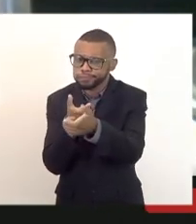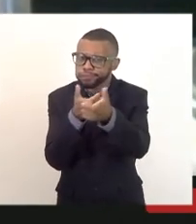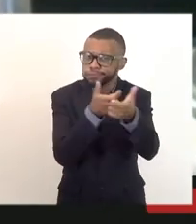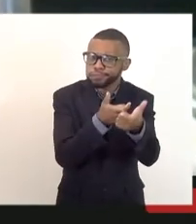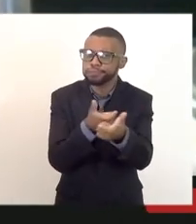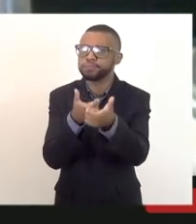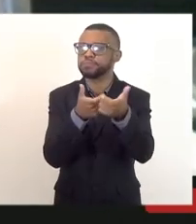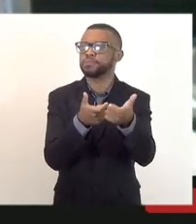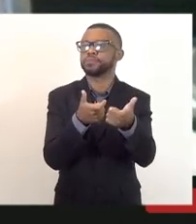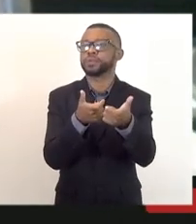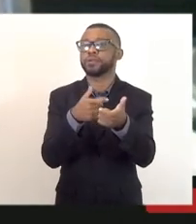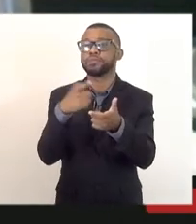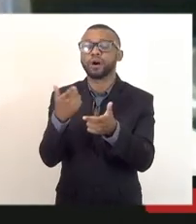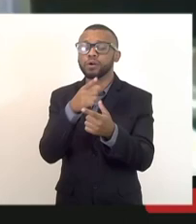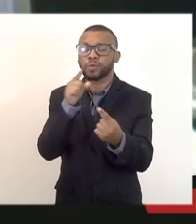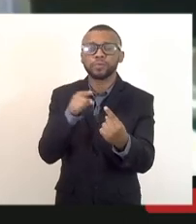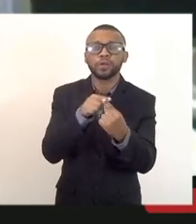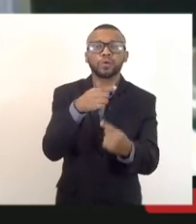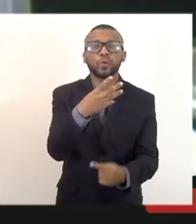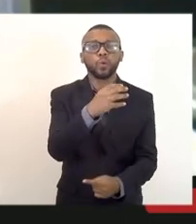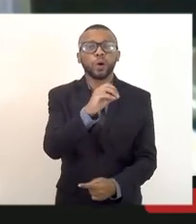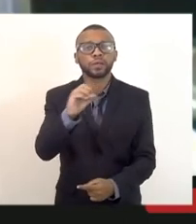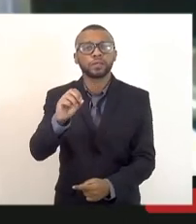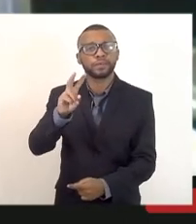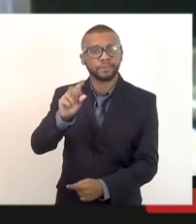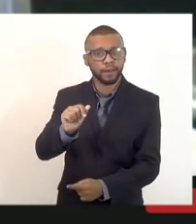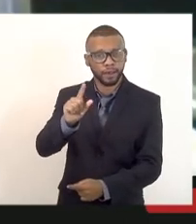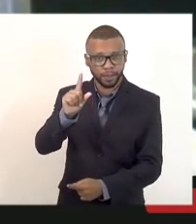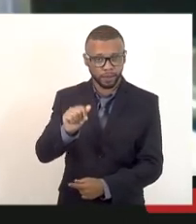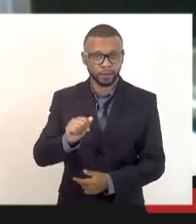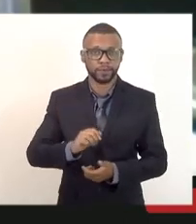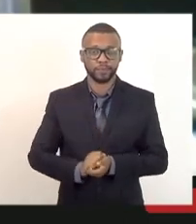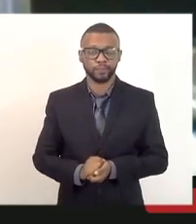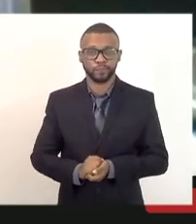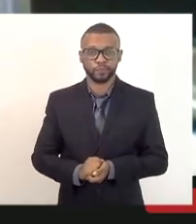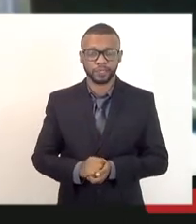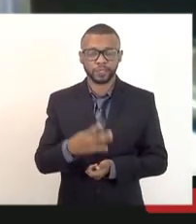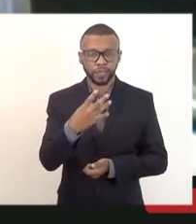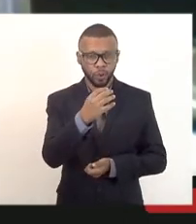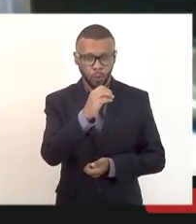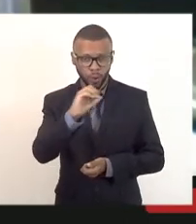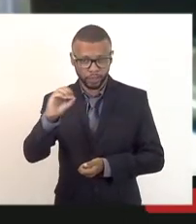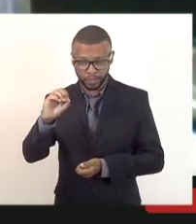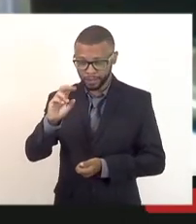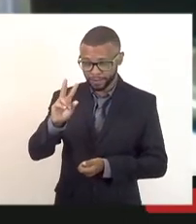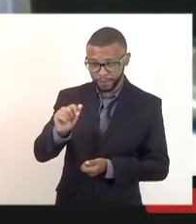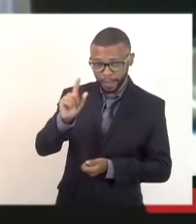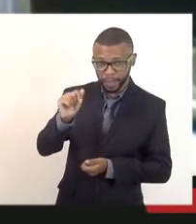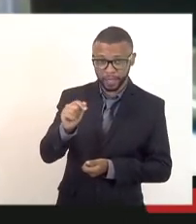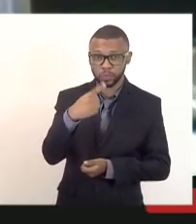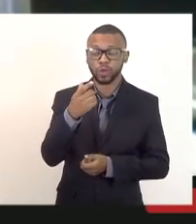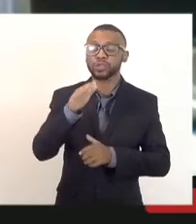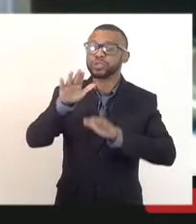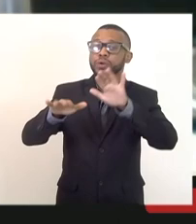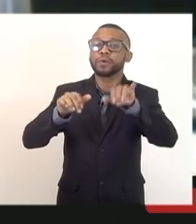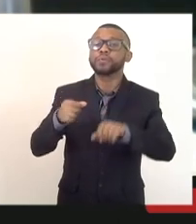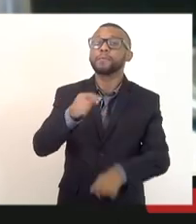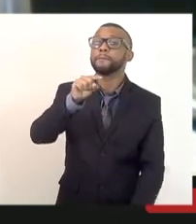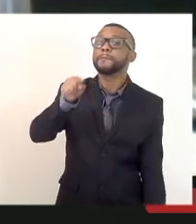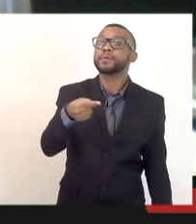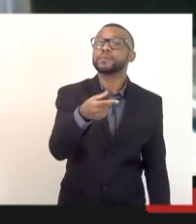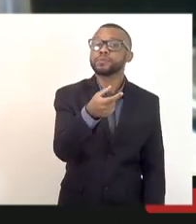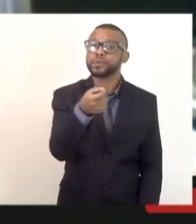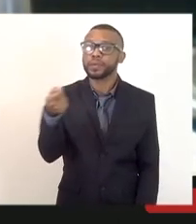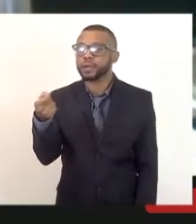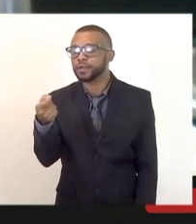vagas dessas 400 vagas, nós chamamos 1.200 candidatos, porque a gente chama